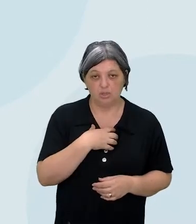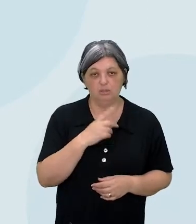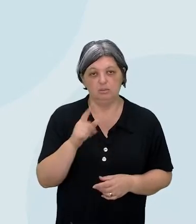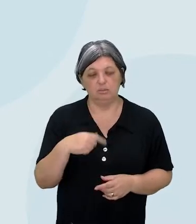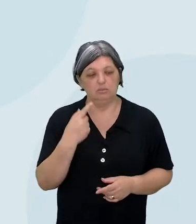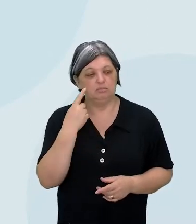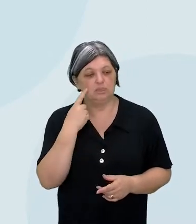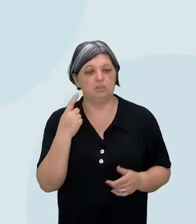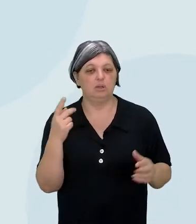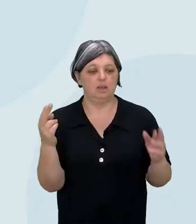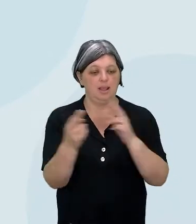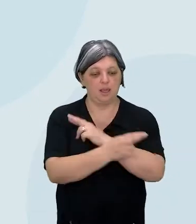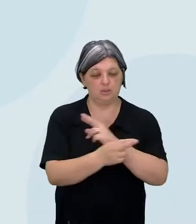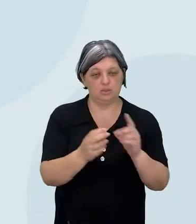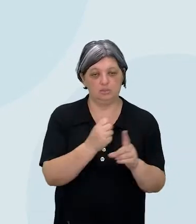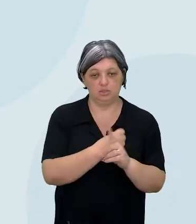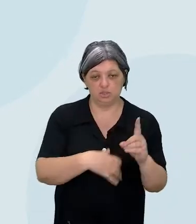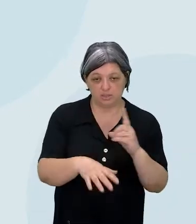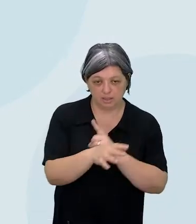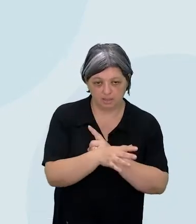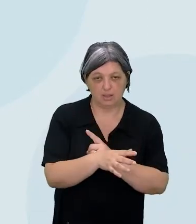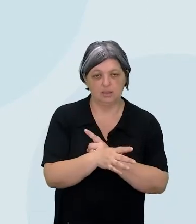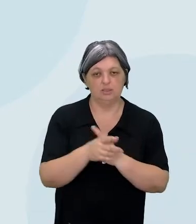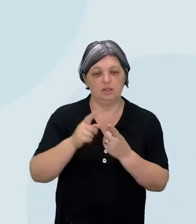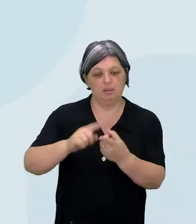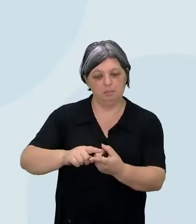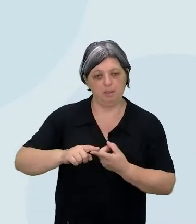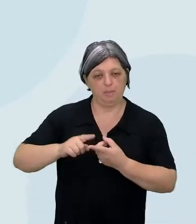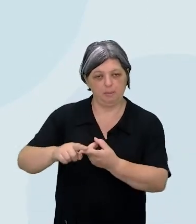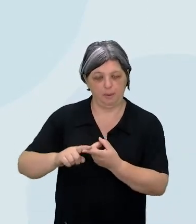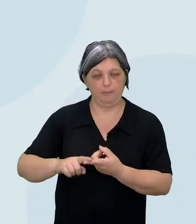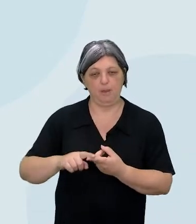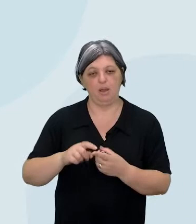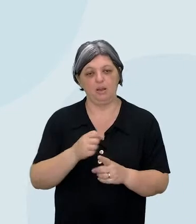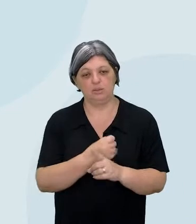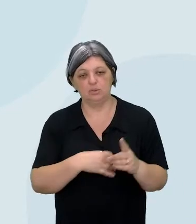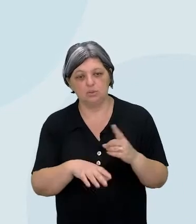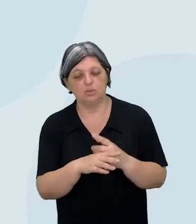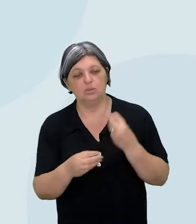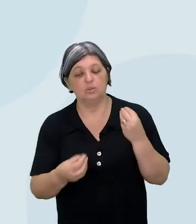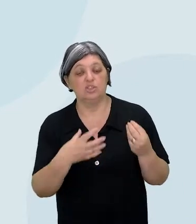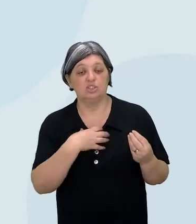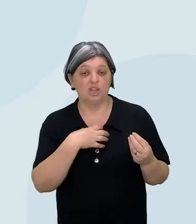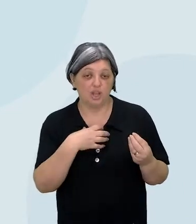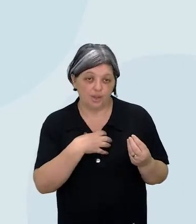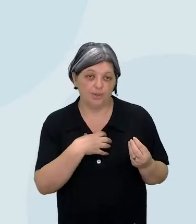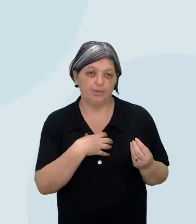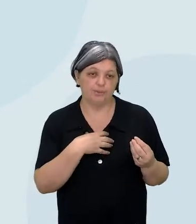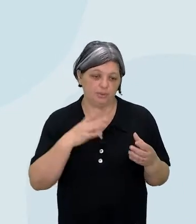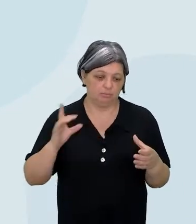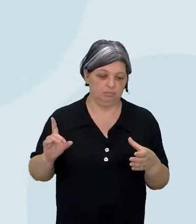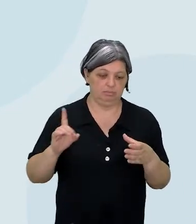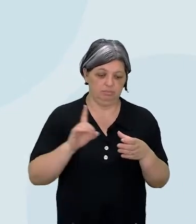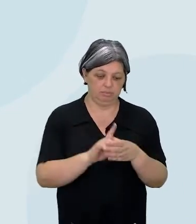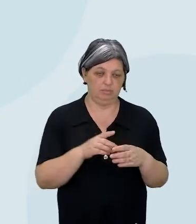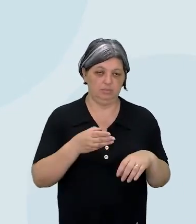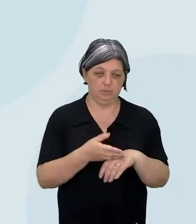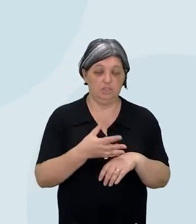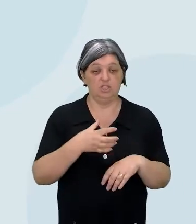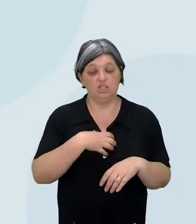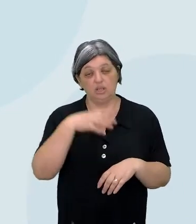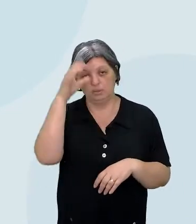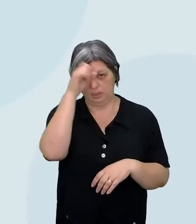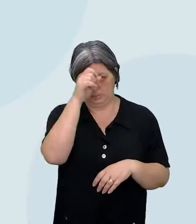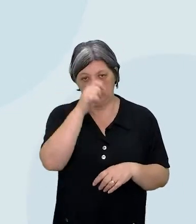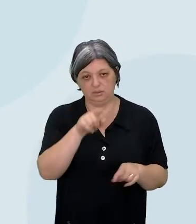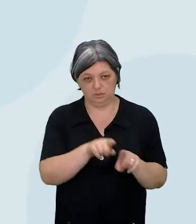lida em sociedade, nossos acordos sociais, a maneira com que a gente é socializado, a maneira com que a gente aprende, na